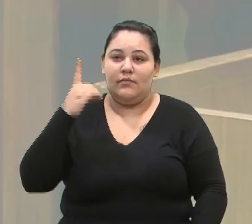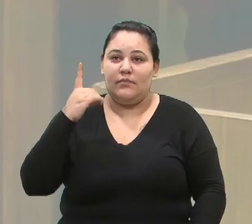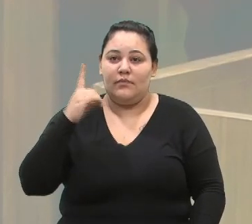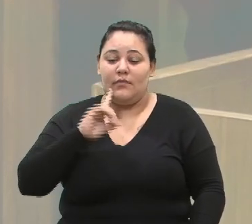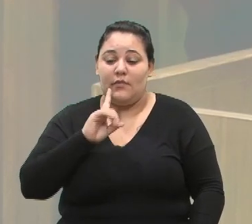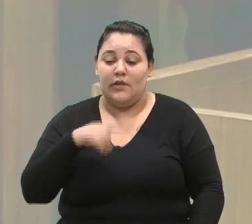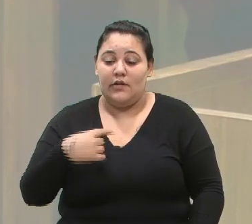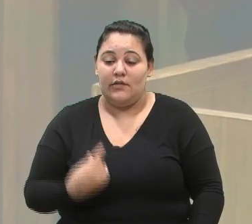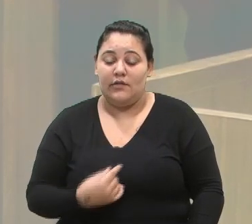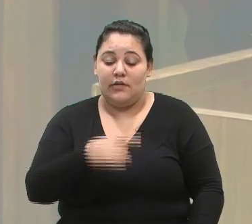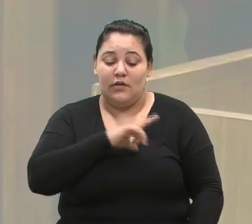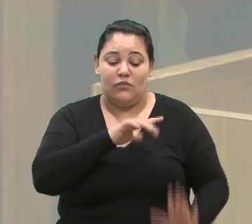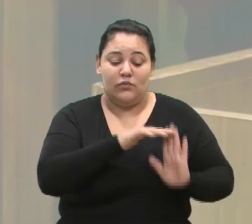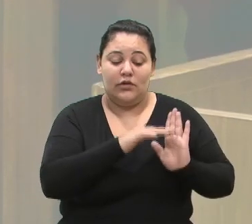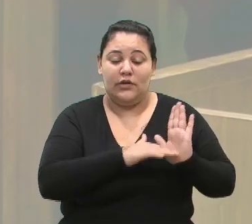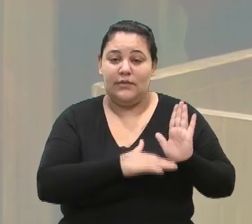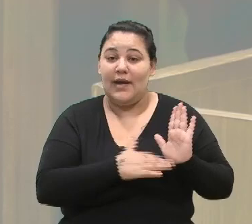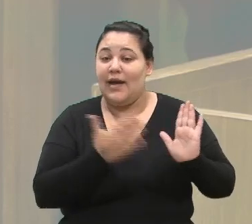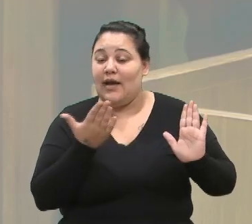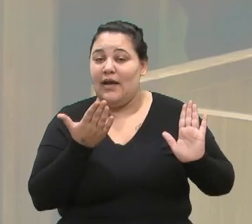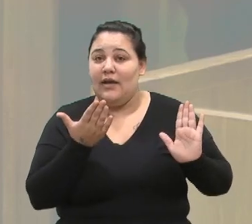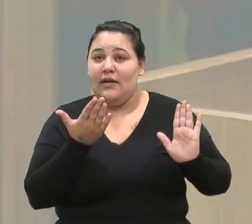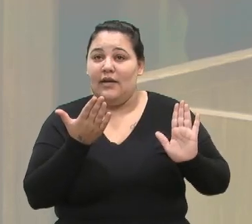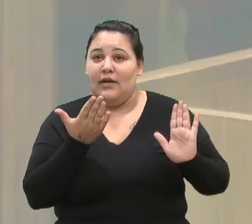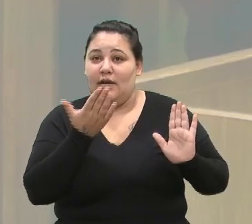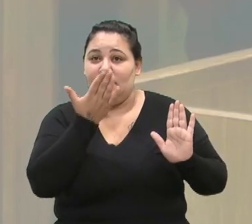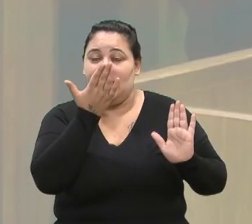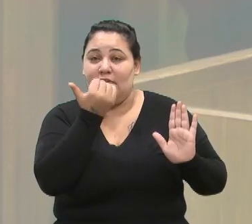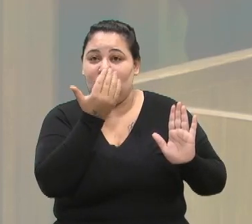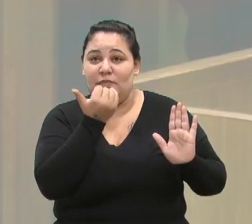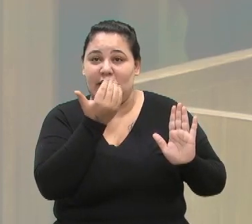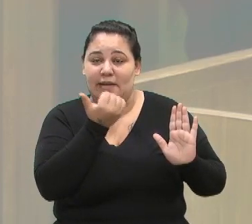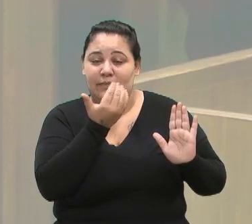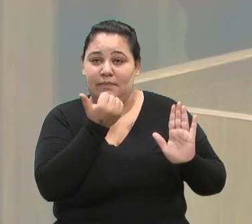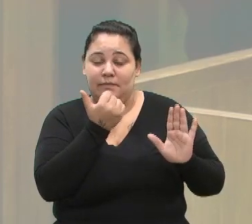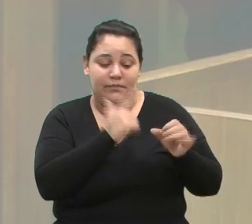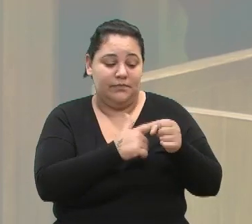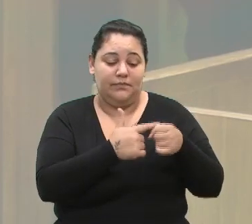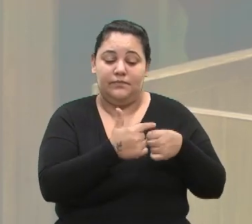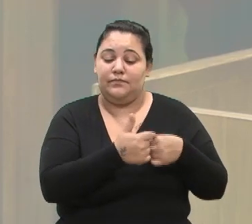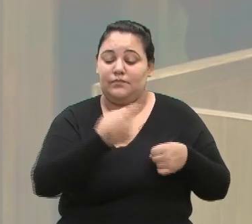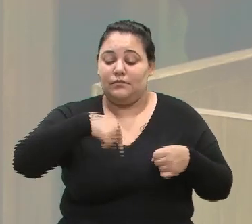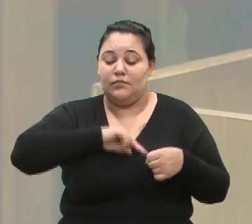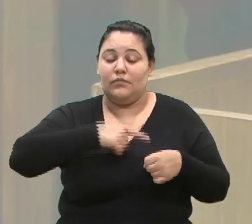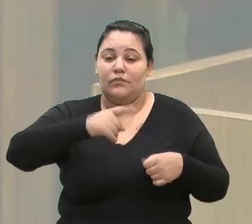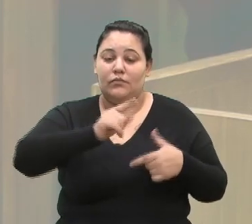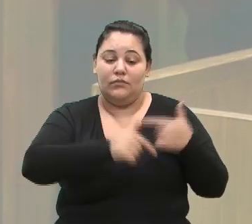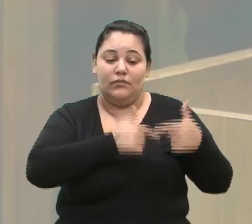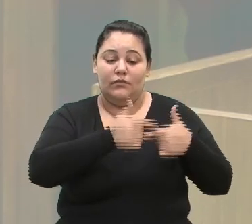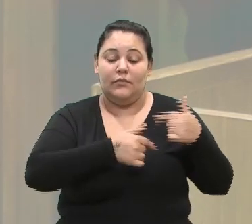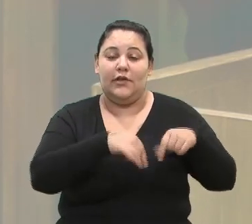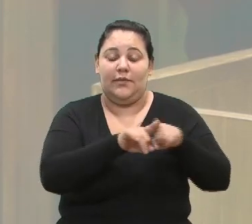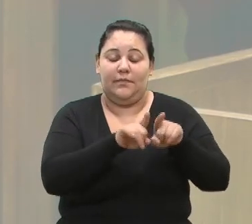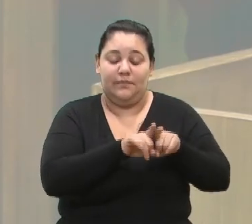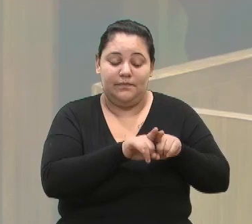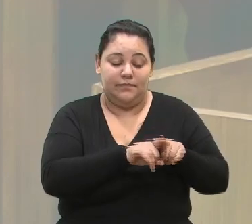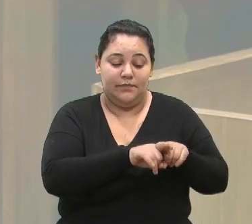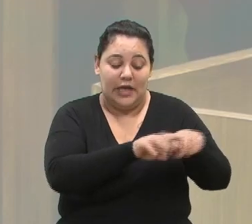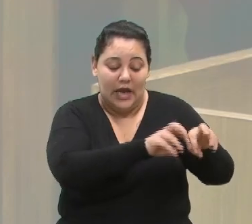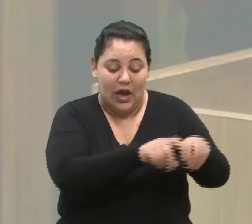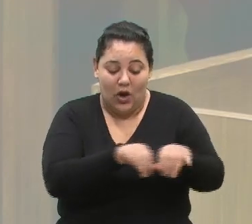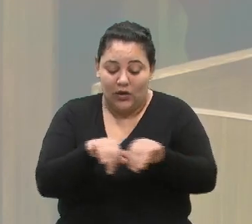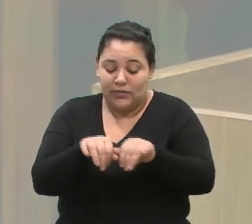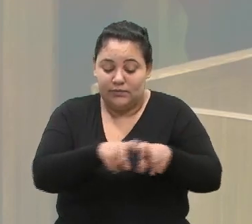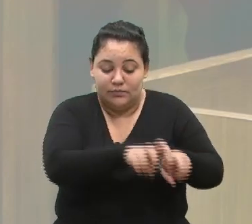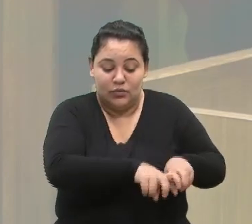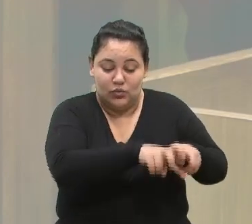Alimenta Cidades. E que nós vamos também trabalhar muito nessa questão das hortas urbanas. Mas